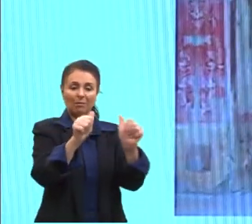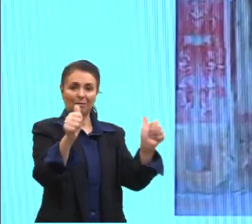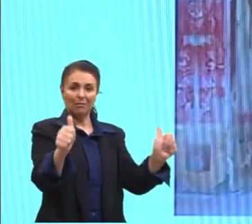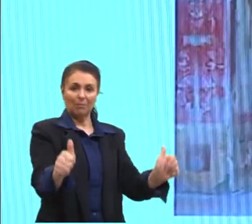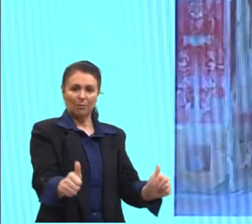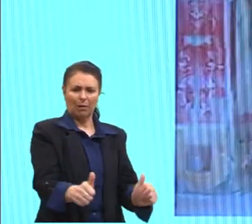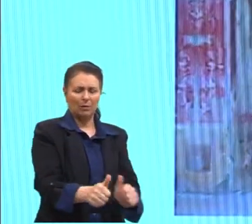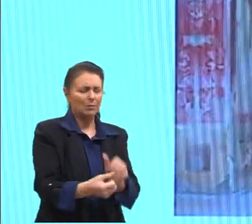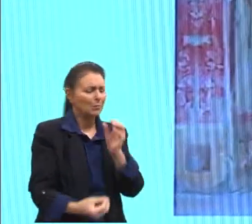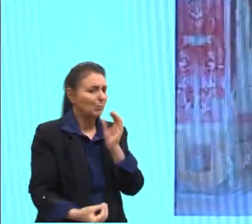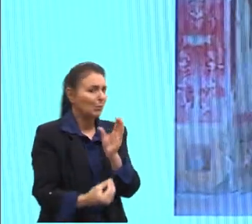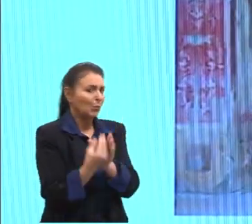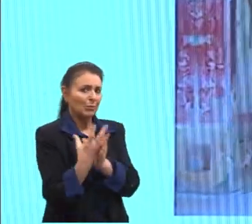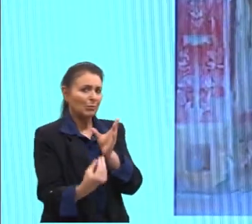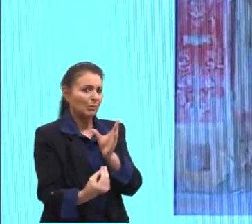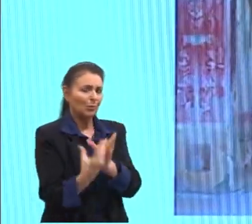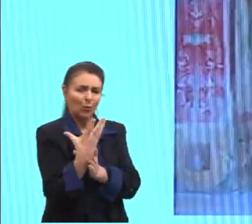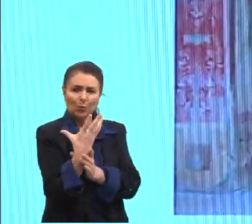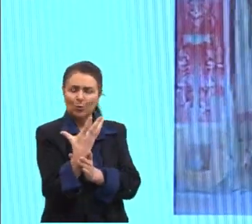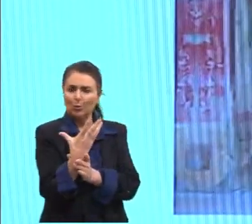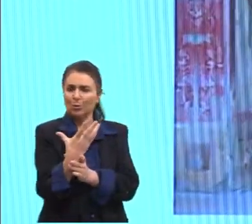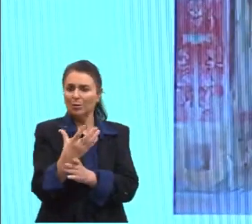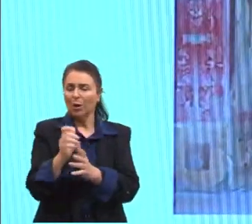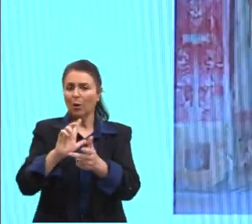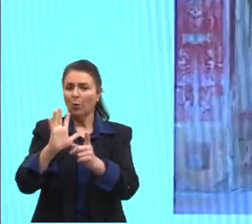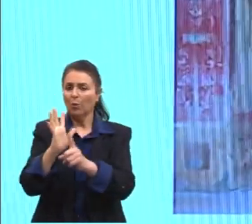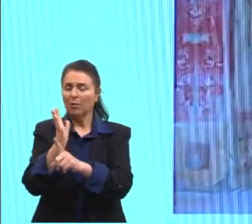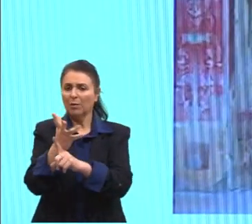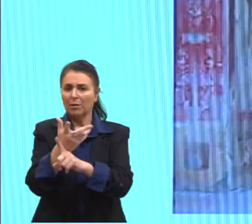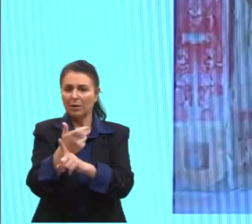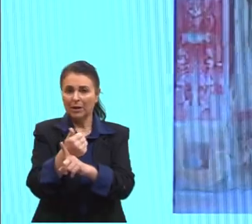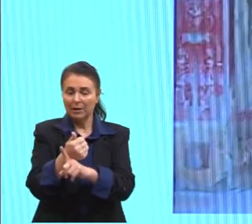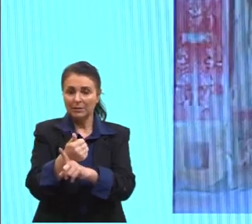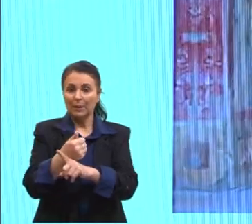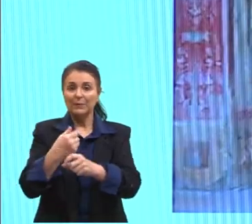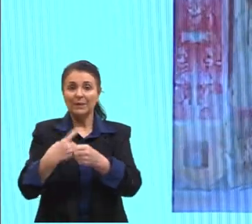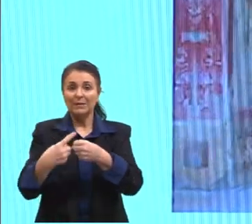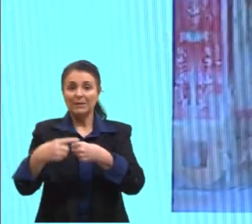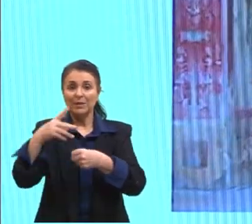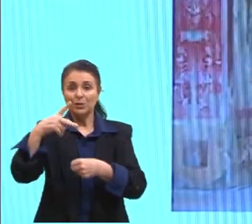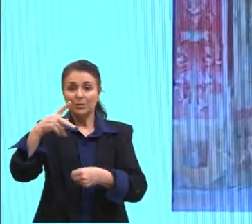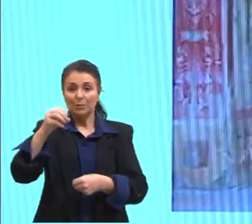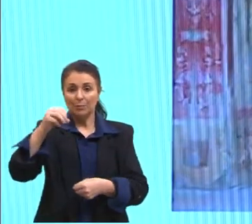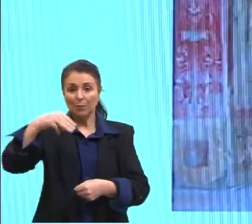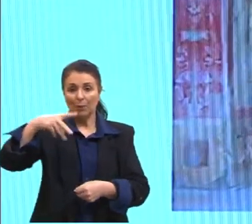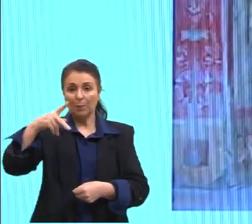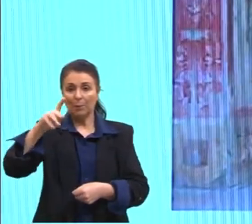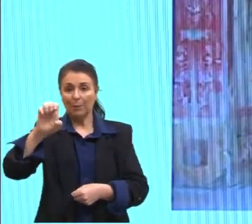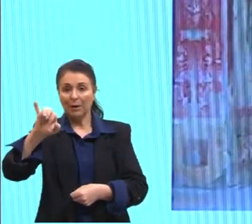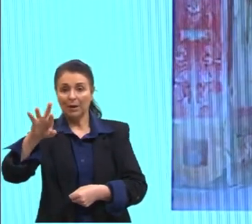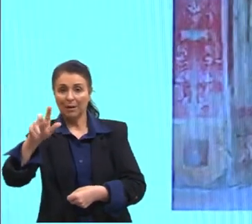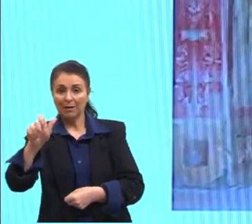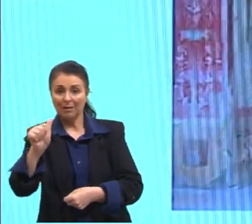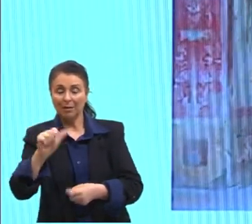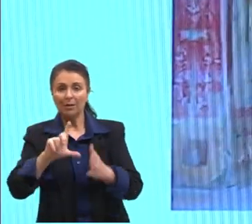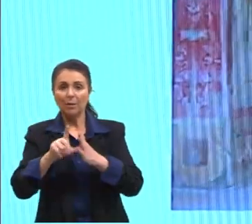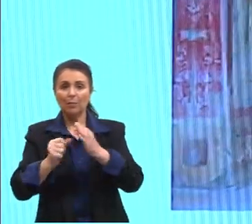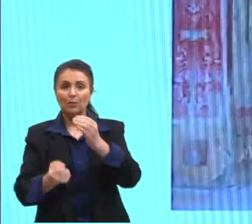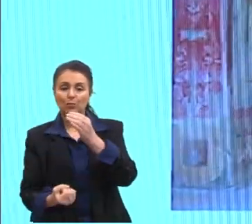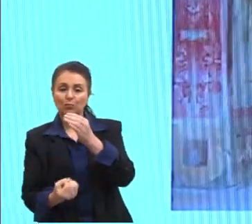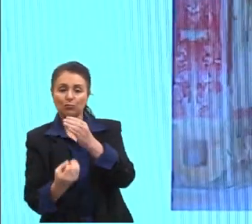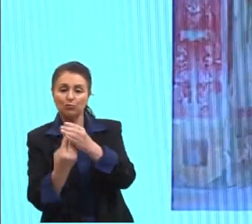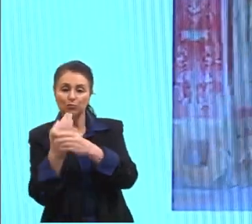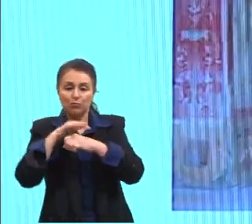artística, que foi descoberta na cidade de Pompeia, que ficou submersa depois da erupção de um vulcão.